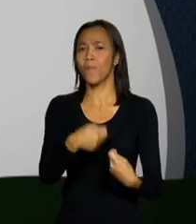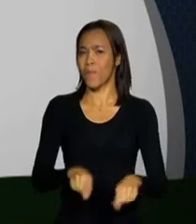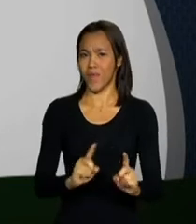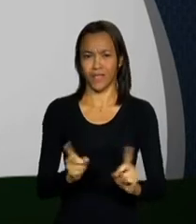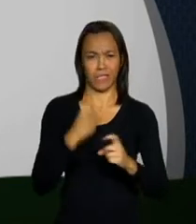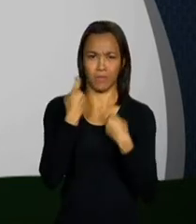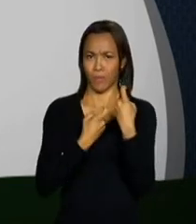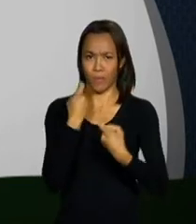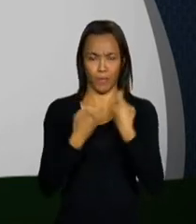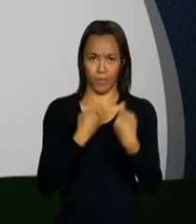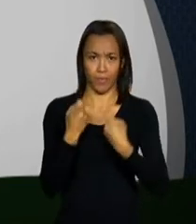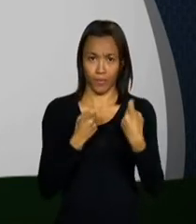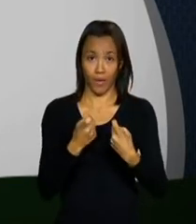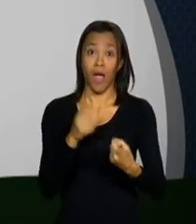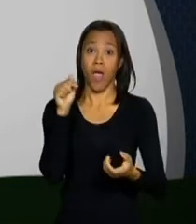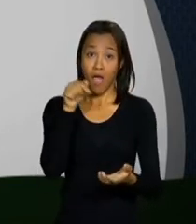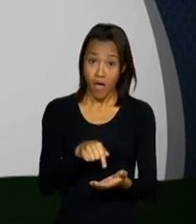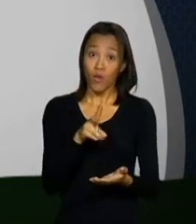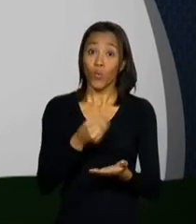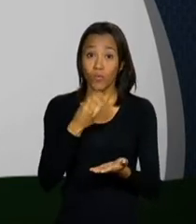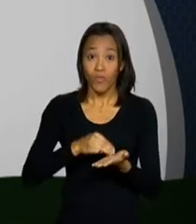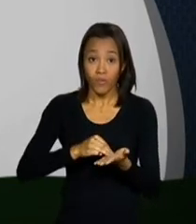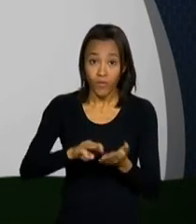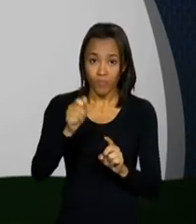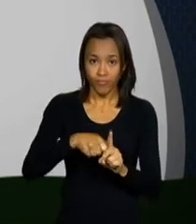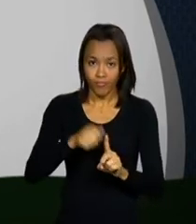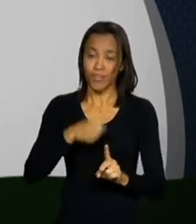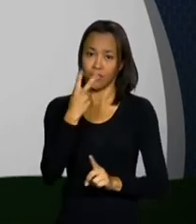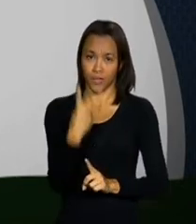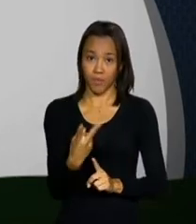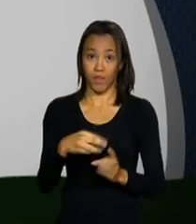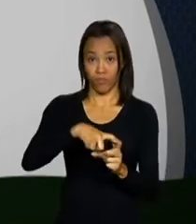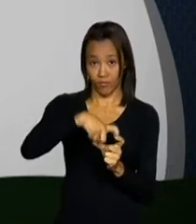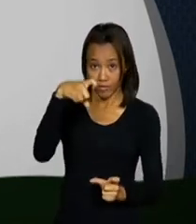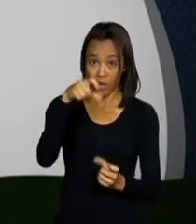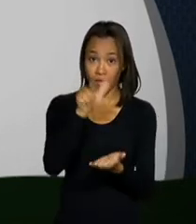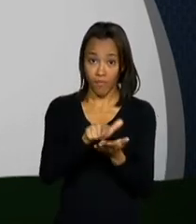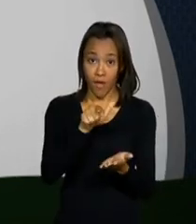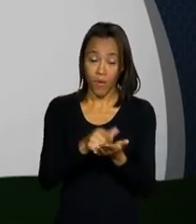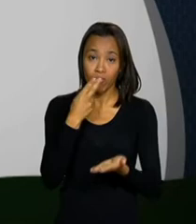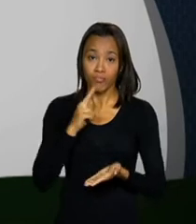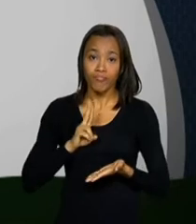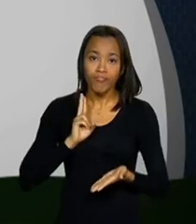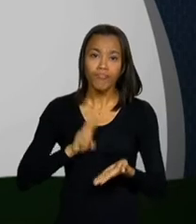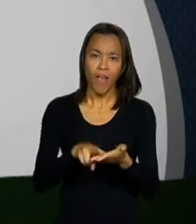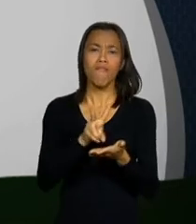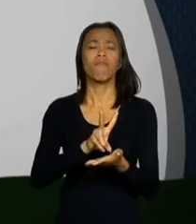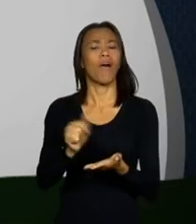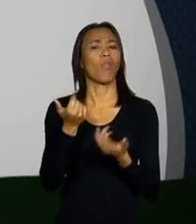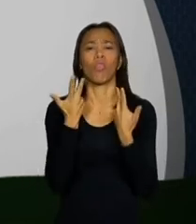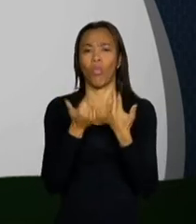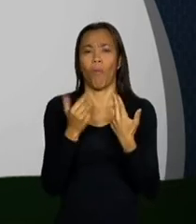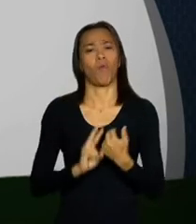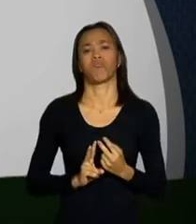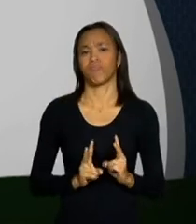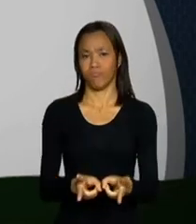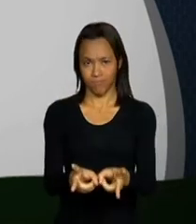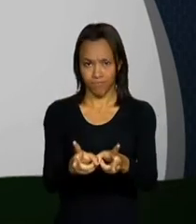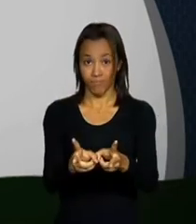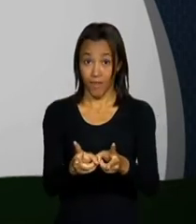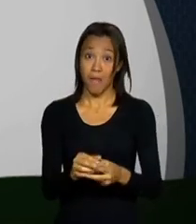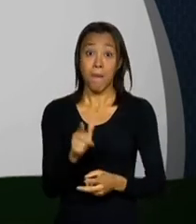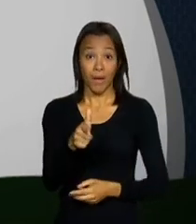precisa se preocupar. O serviço de envio bimestral do extrato em papel pelos Correios vai funcionar normalmente.